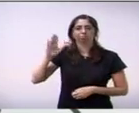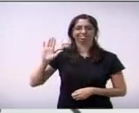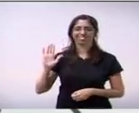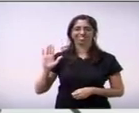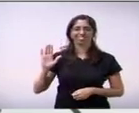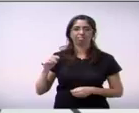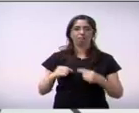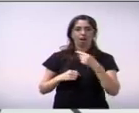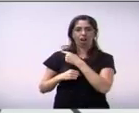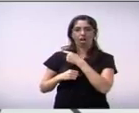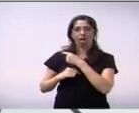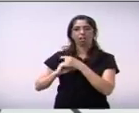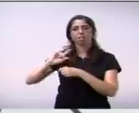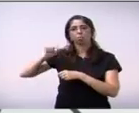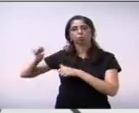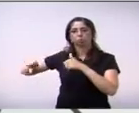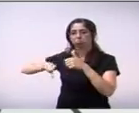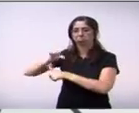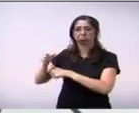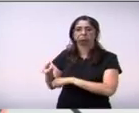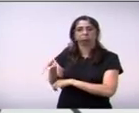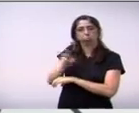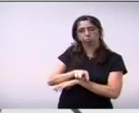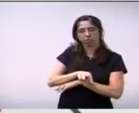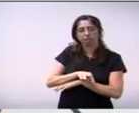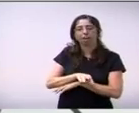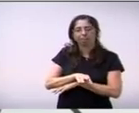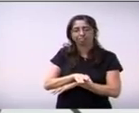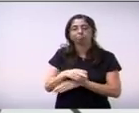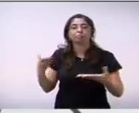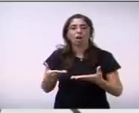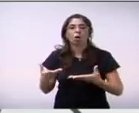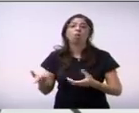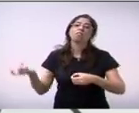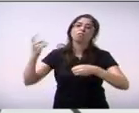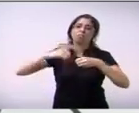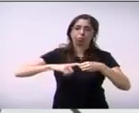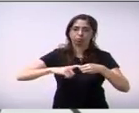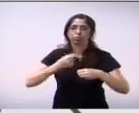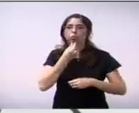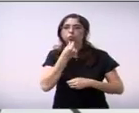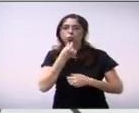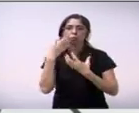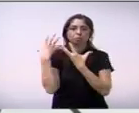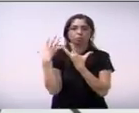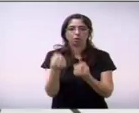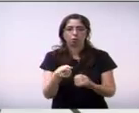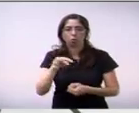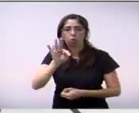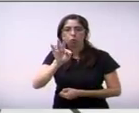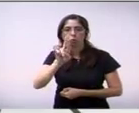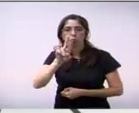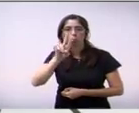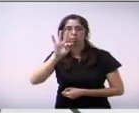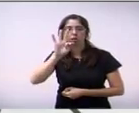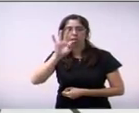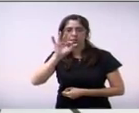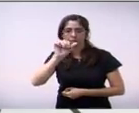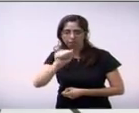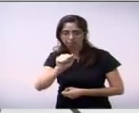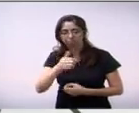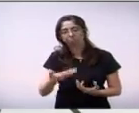tenho certeza que juntos enfrentaremos com muito afim com garra e dedicação a responsabilidade e os grandes desafios